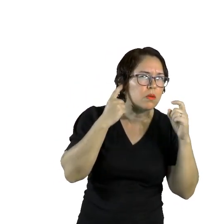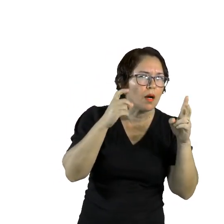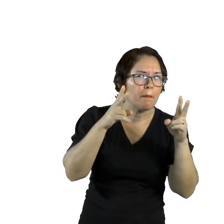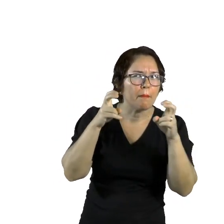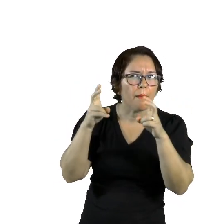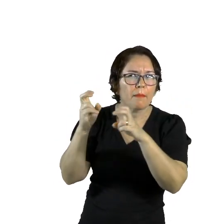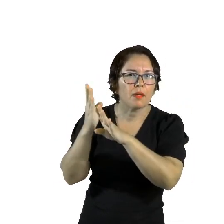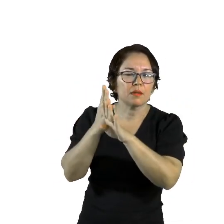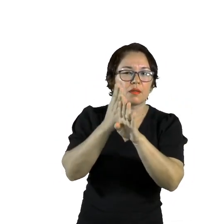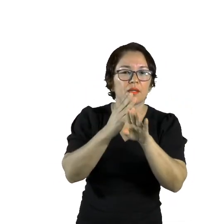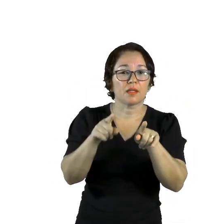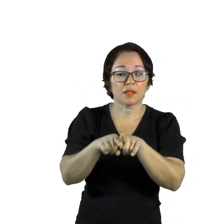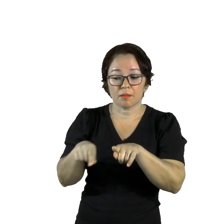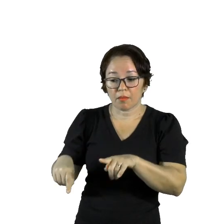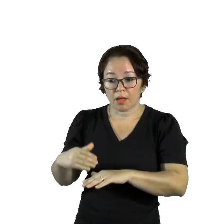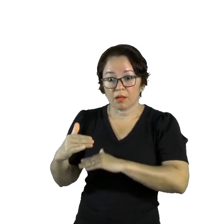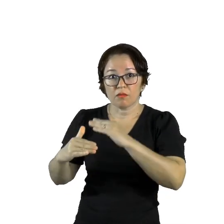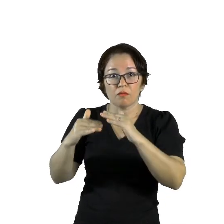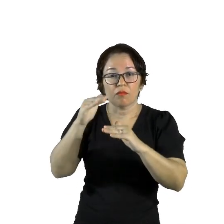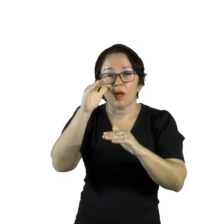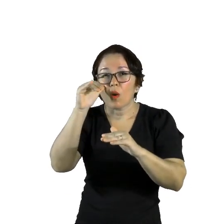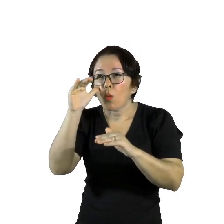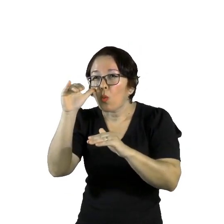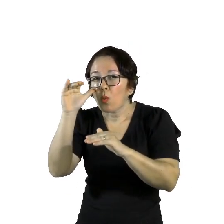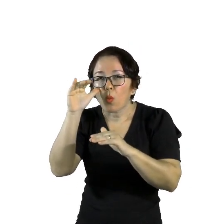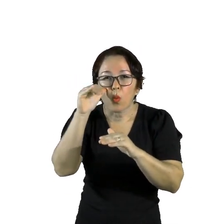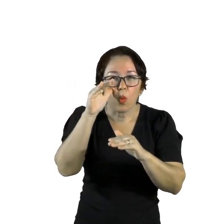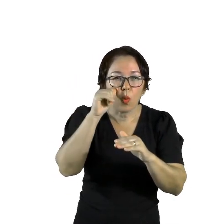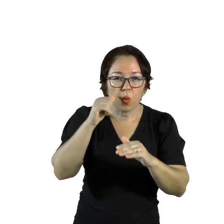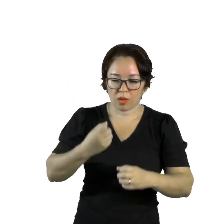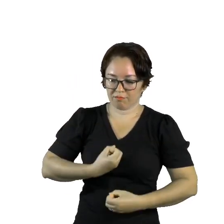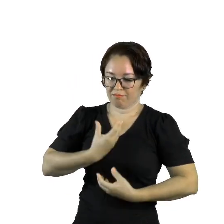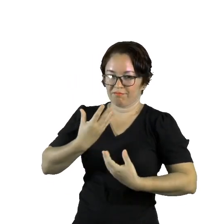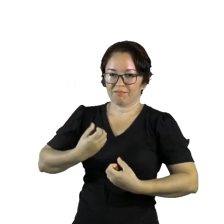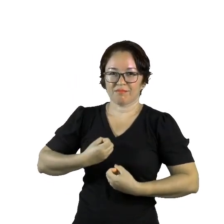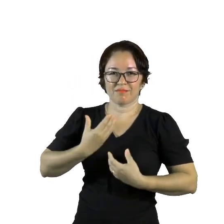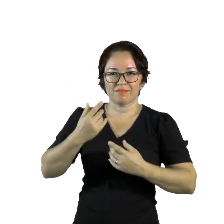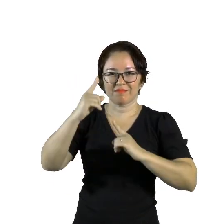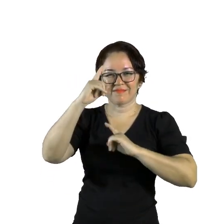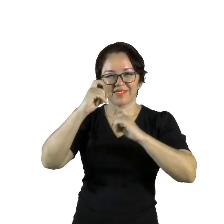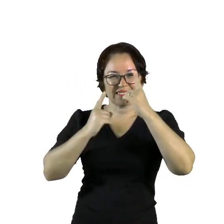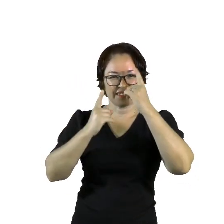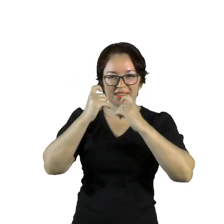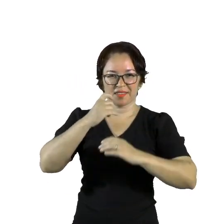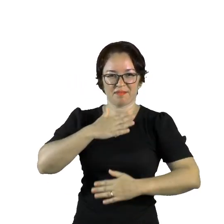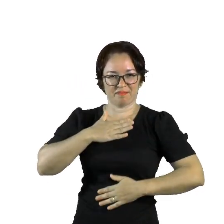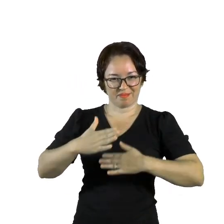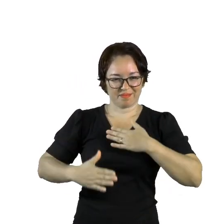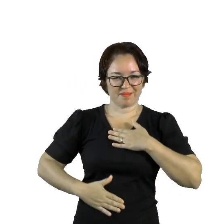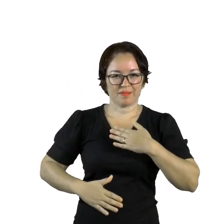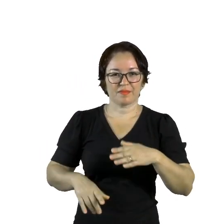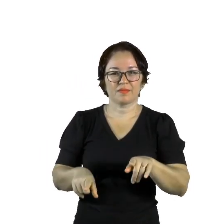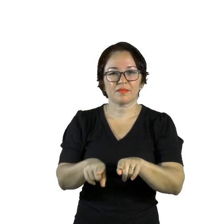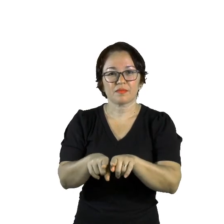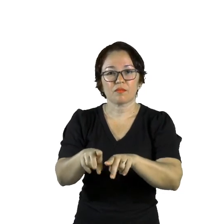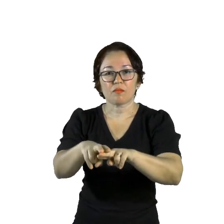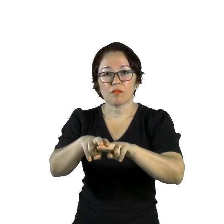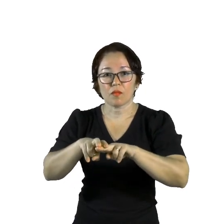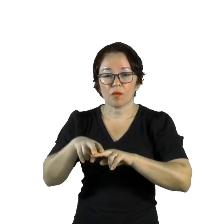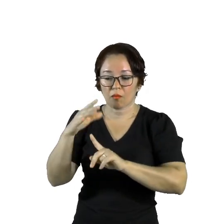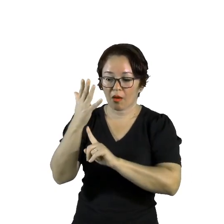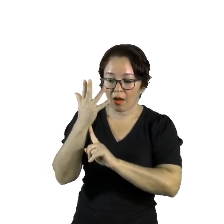curiosidade Criatividade e expressão Expressar-se por meio de artes